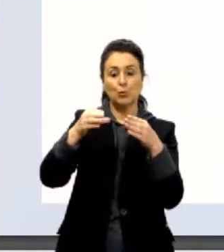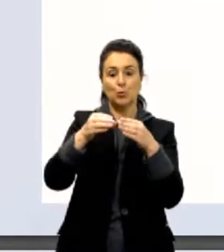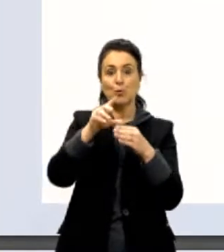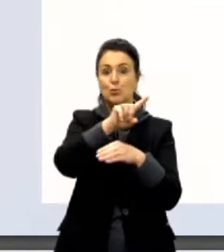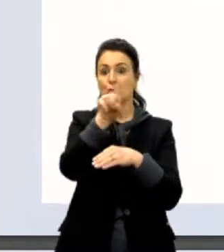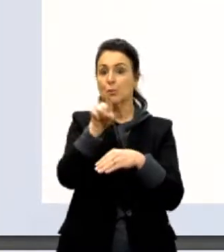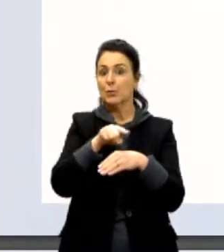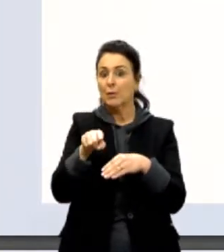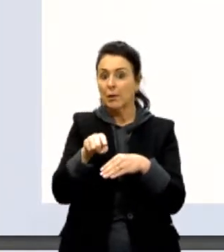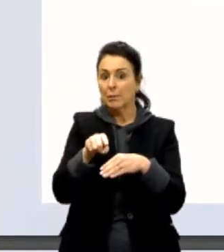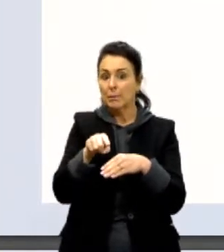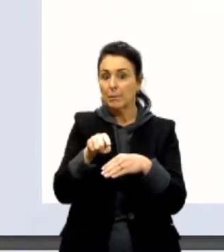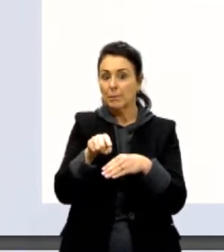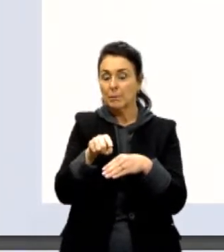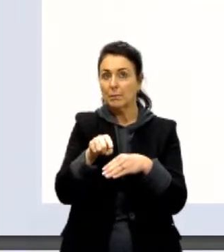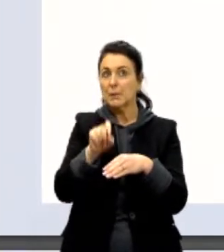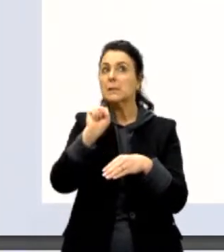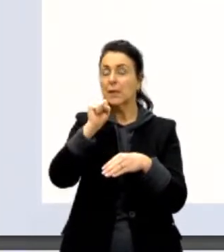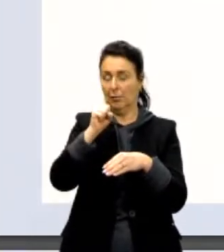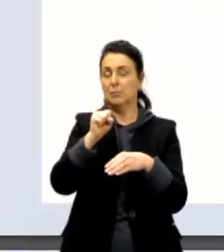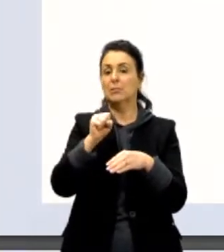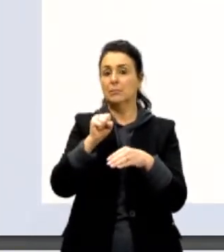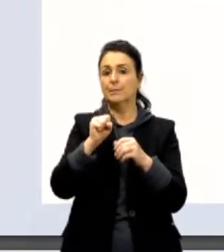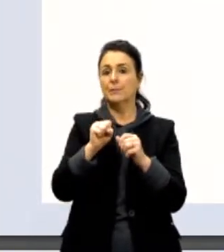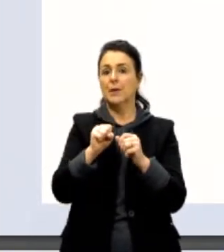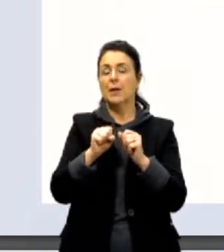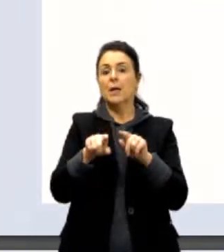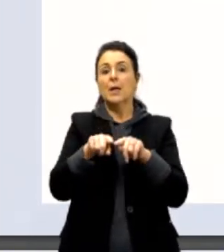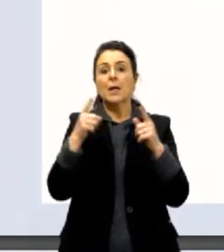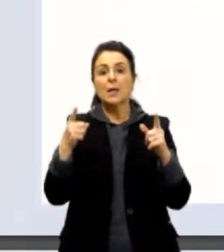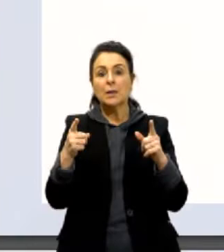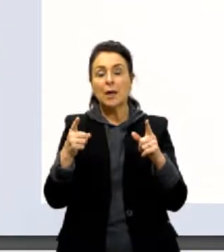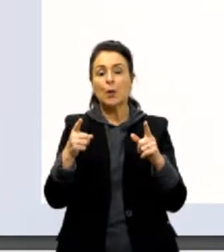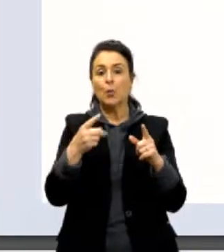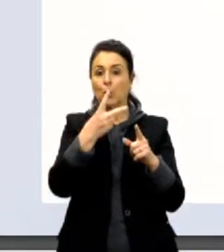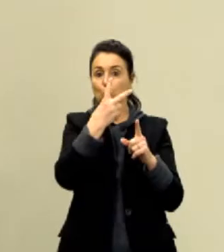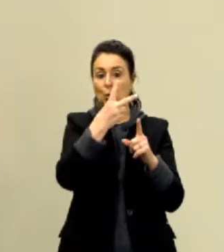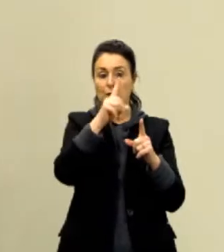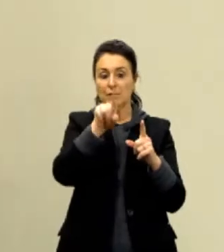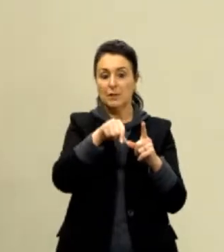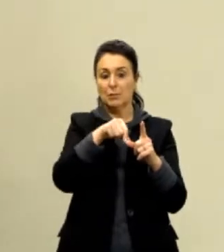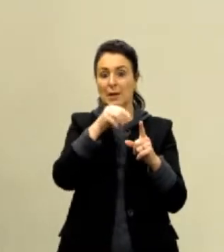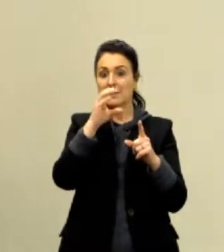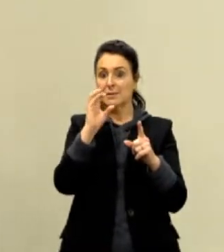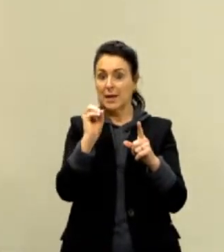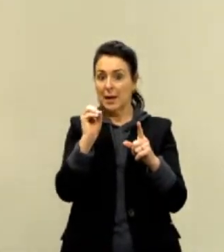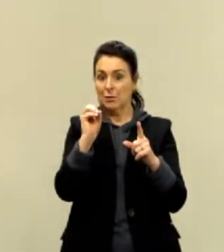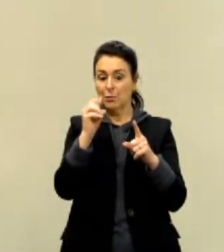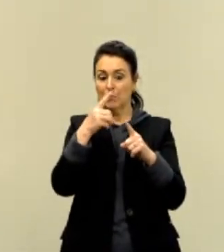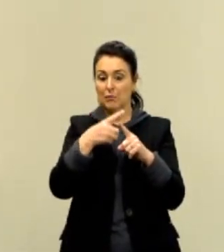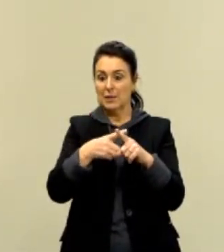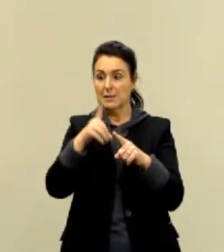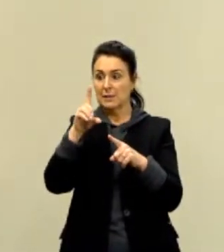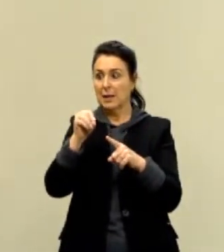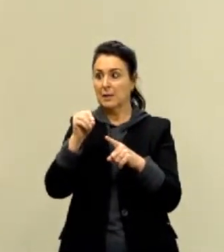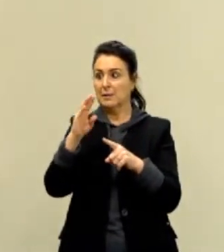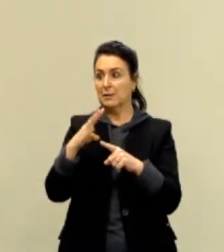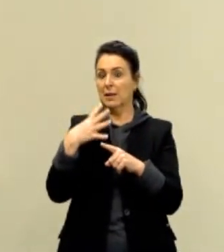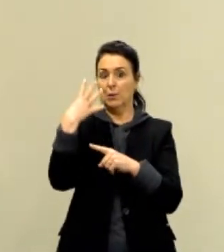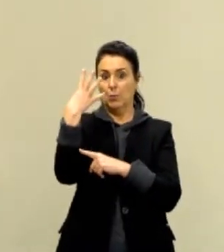Pertence aos inteiros. Segunda condição satisfeita. Posso afirmar, então, que o número 2,0 vezes 10 na 4